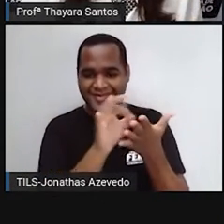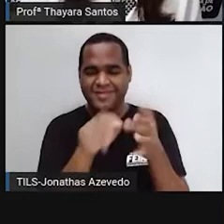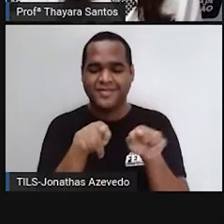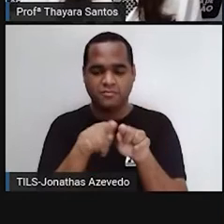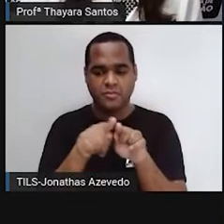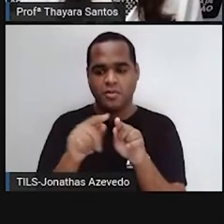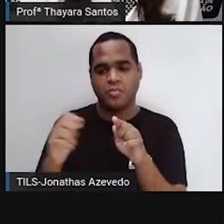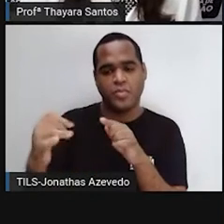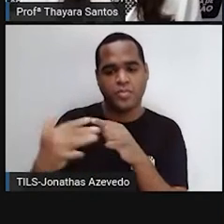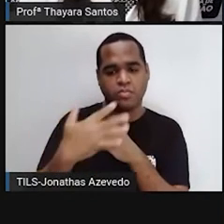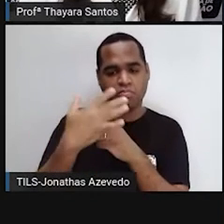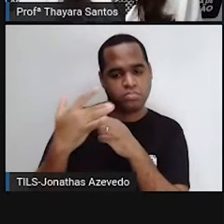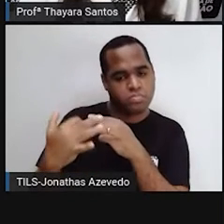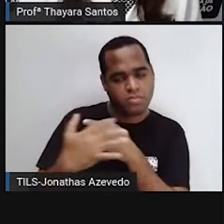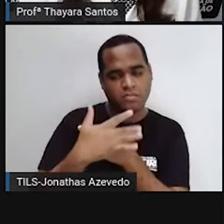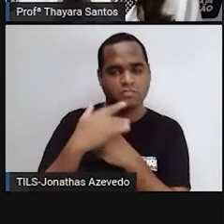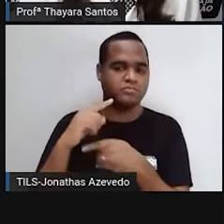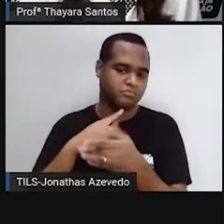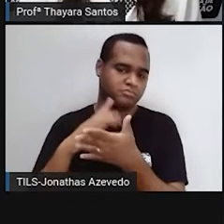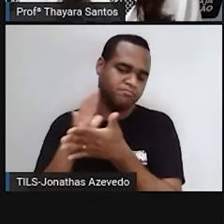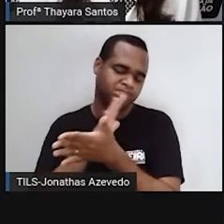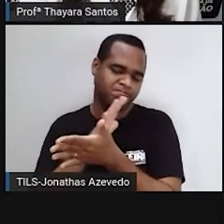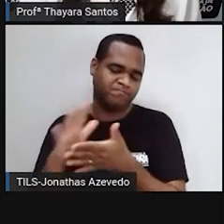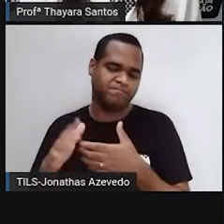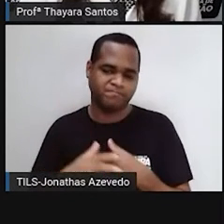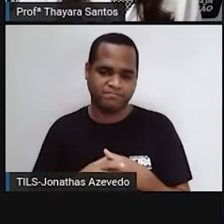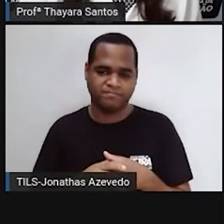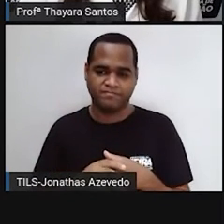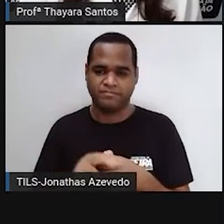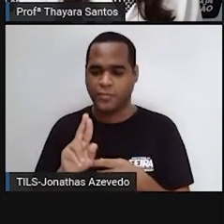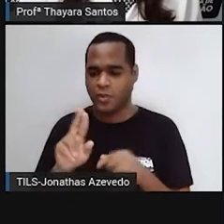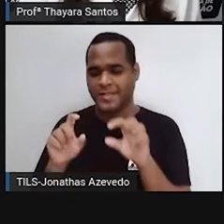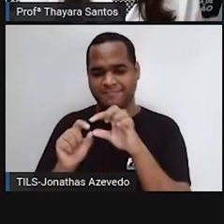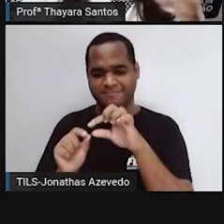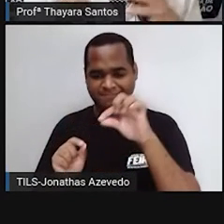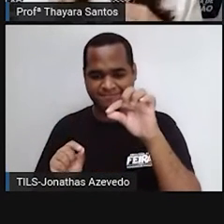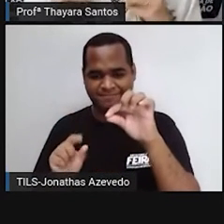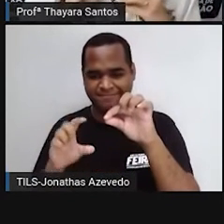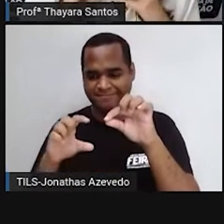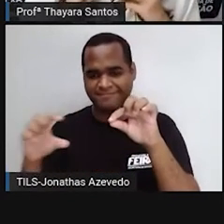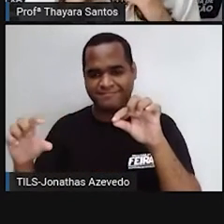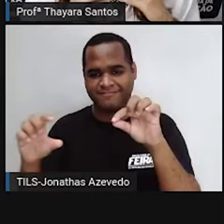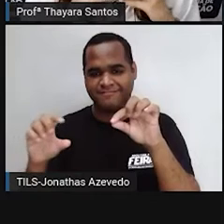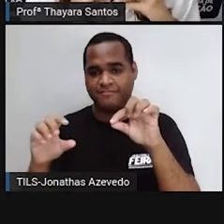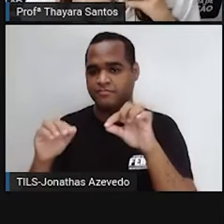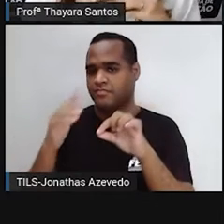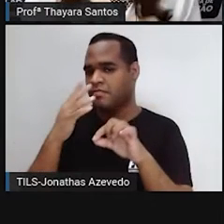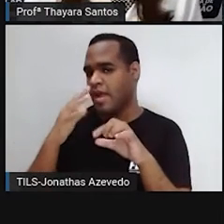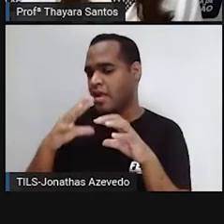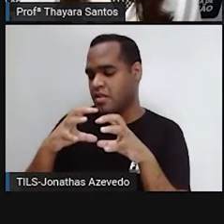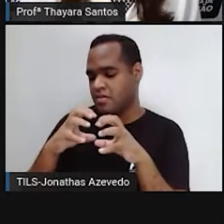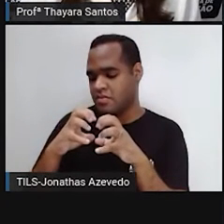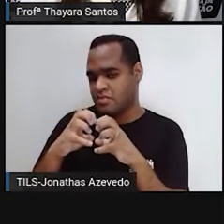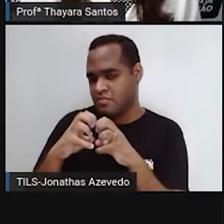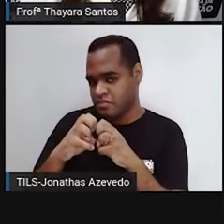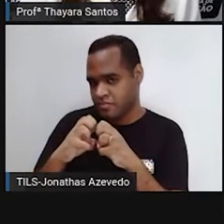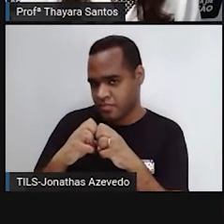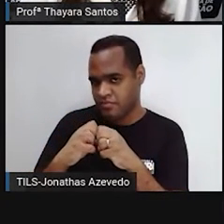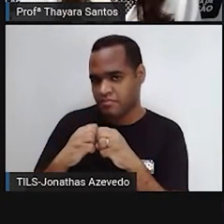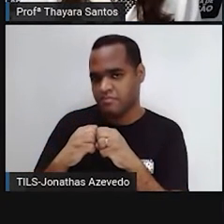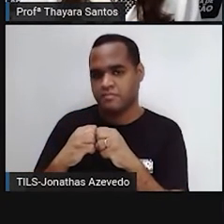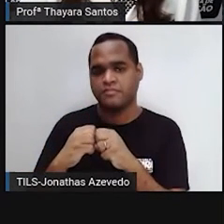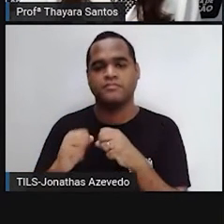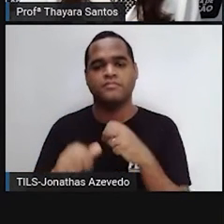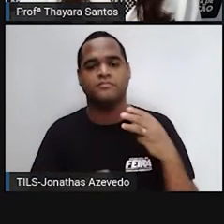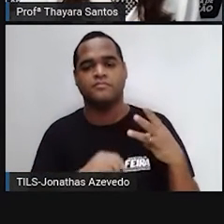entrar nele também. A gente tem a cromatina, que é um material genético compactado, enroladinho. A gente tem os